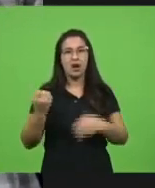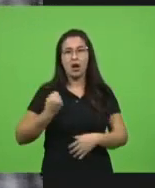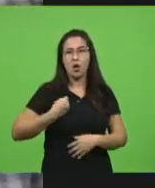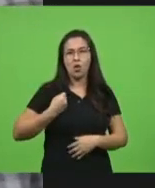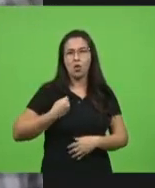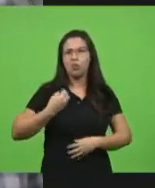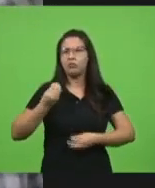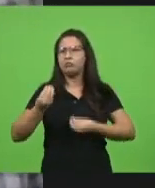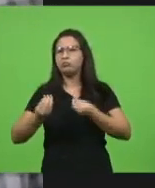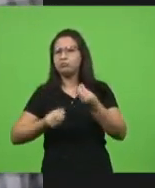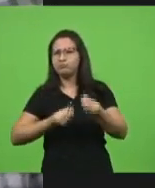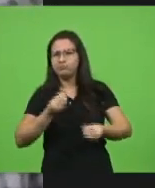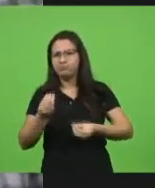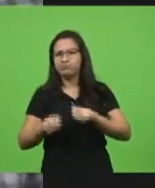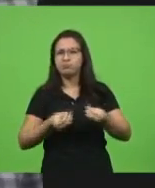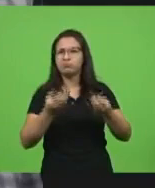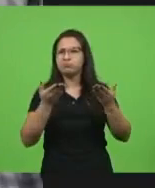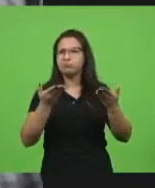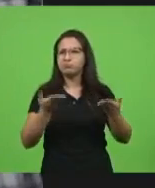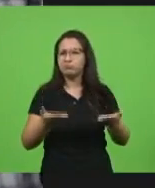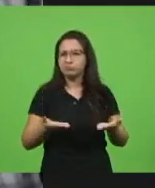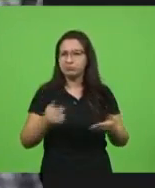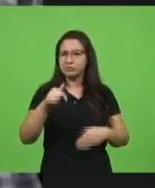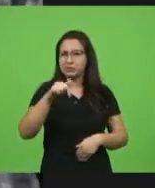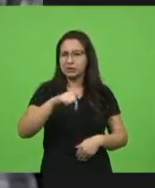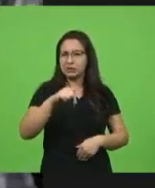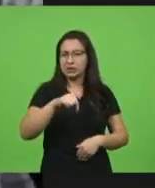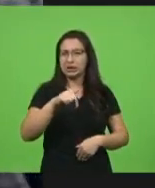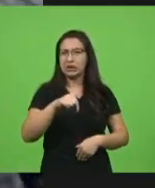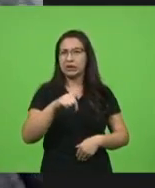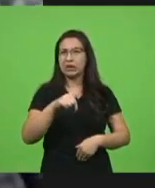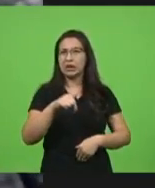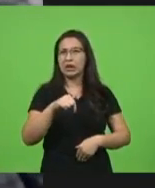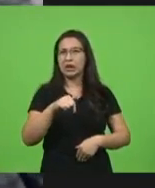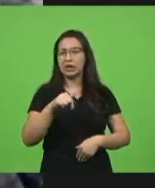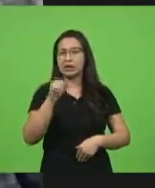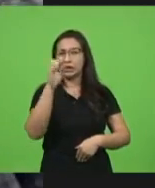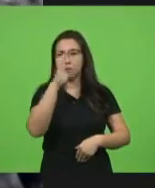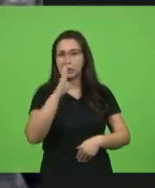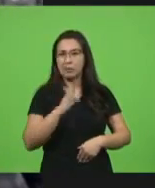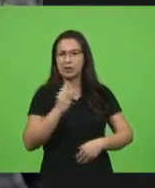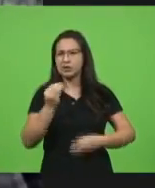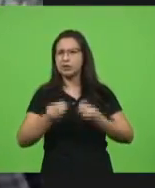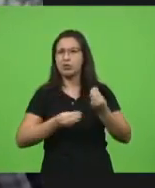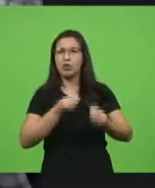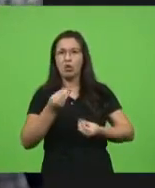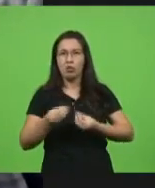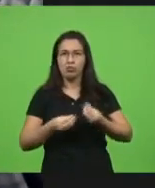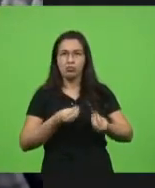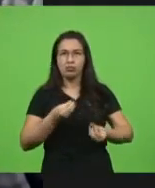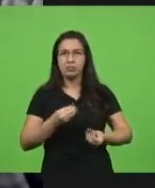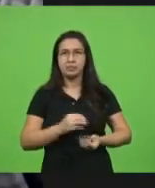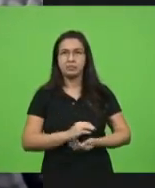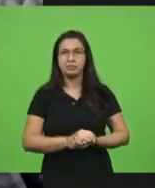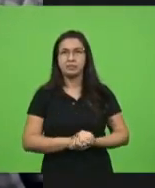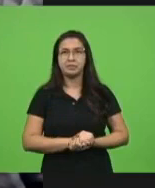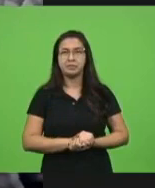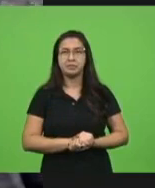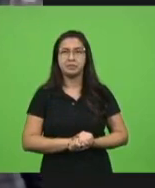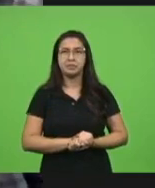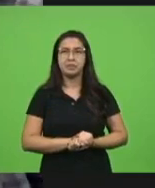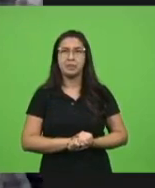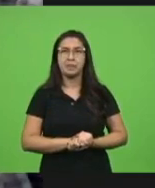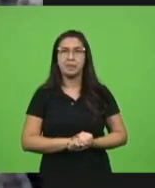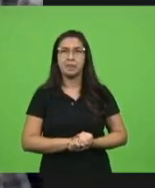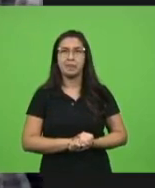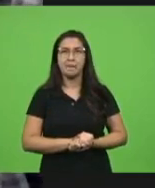está a questão, a nossa questão no Brasil. Onde podemos dizer que os três